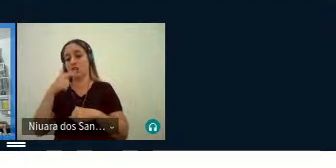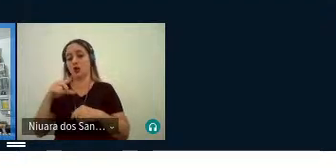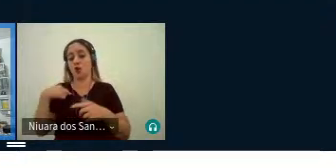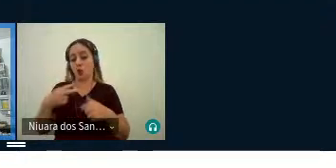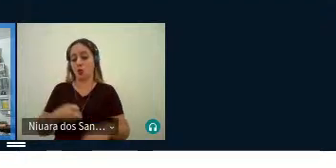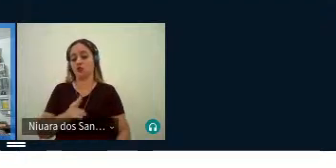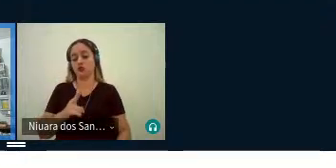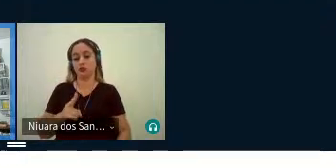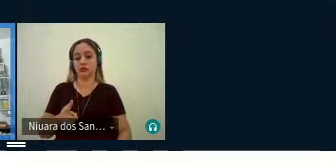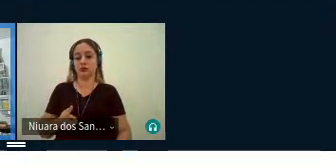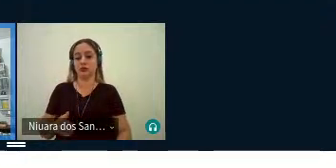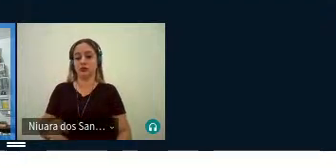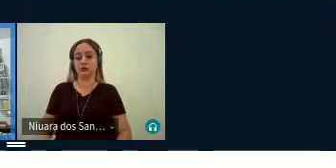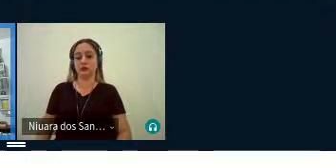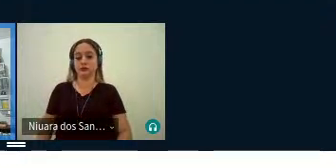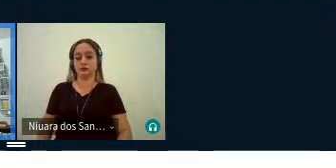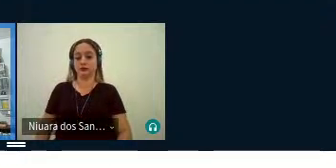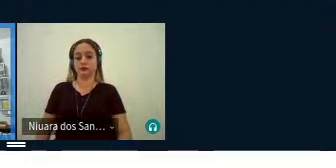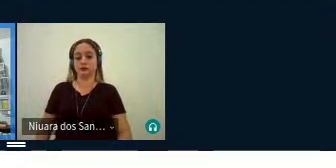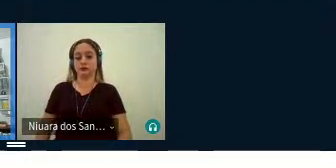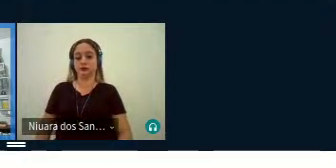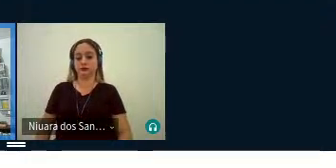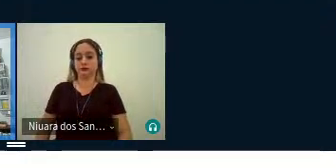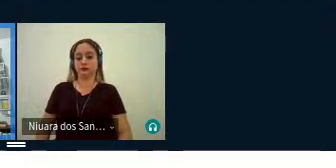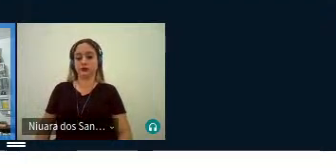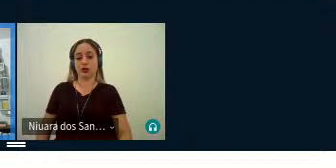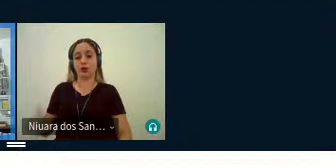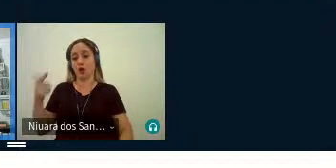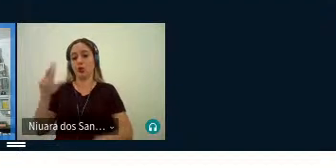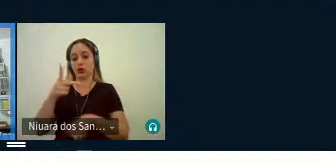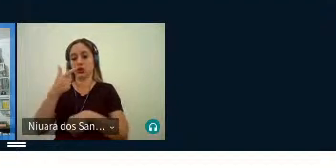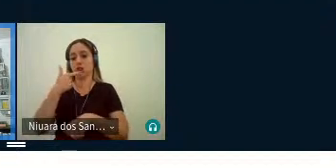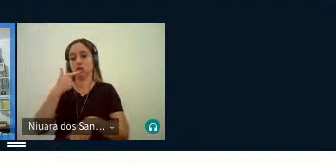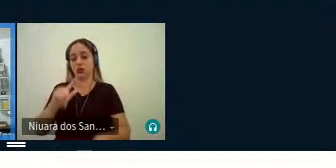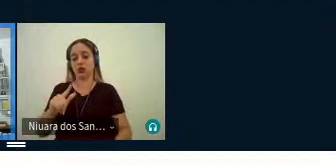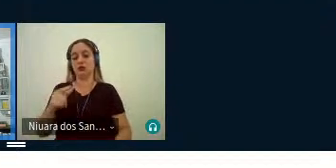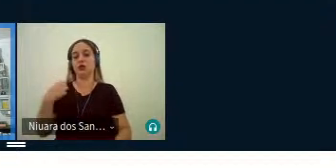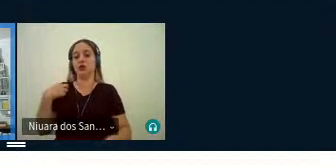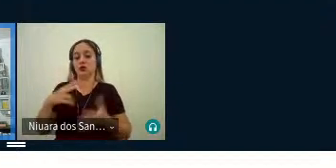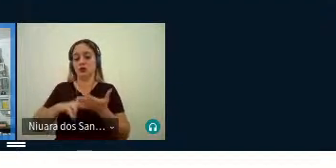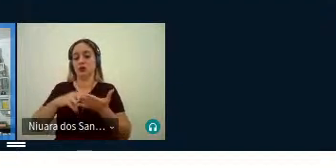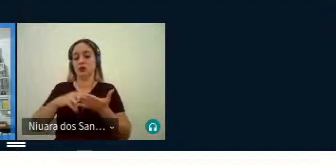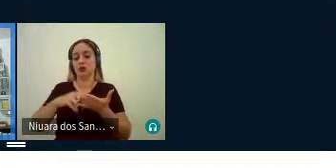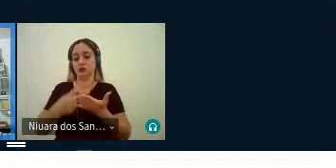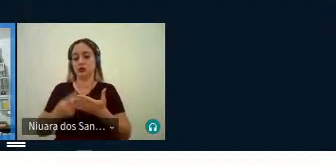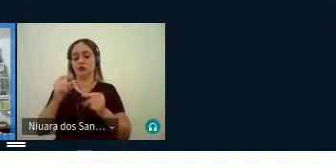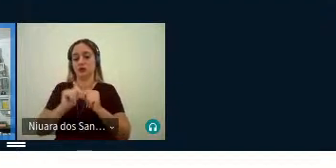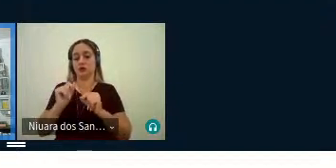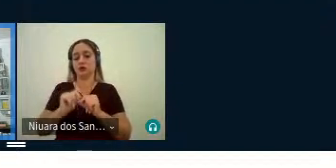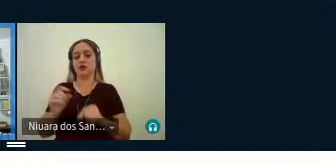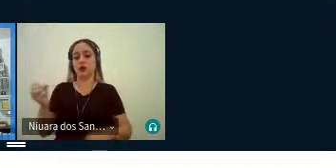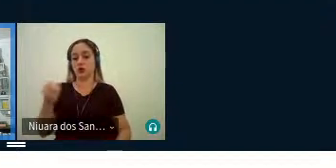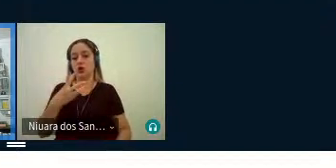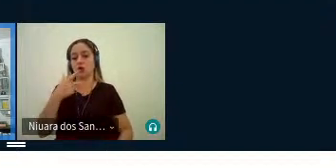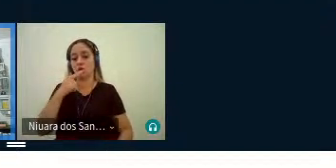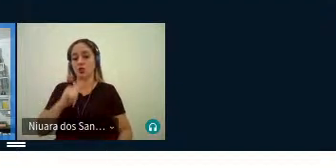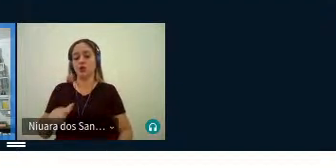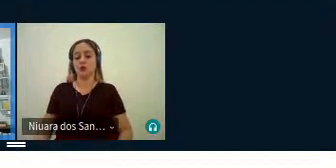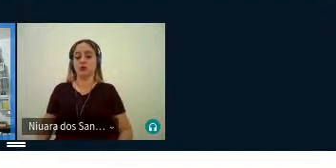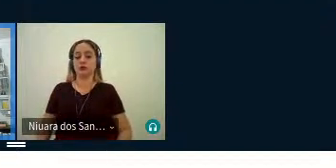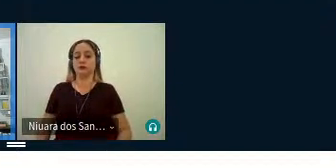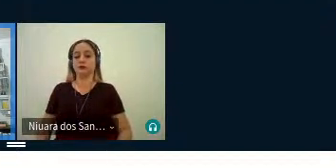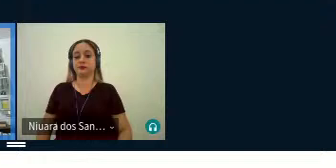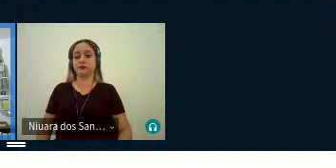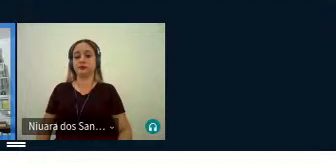mas, principalmente para onde a língua foi, né, onde a tradução foi, para essa nova língua, aquele sentido